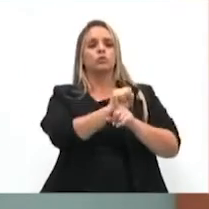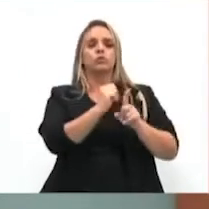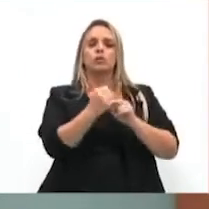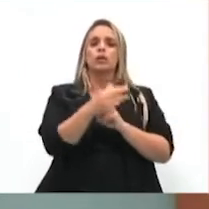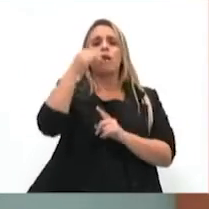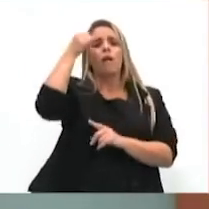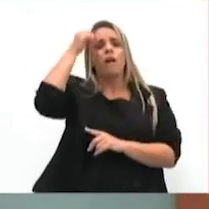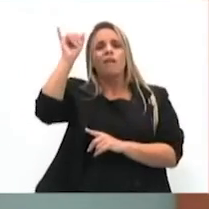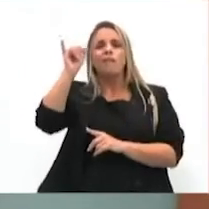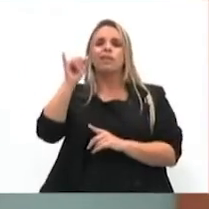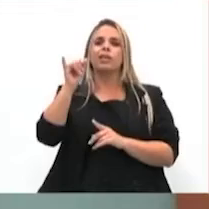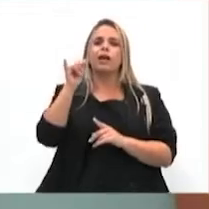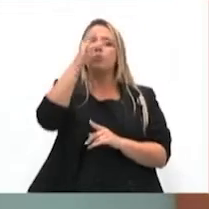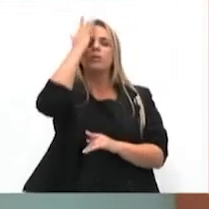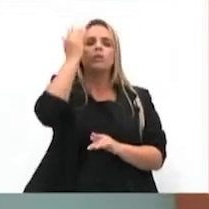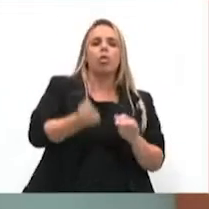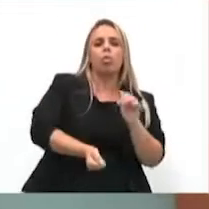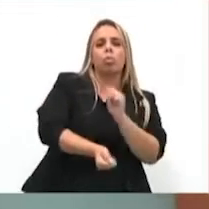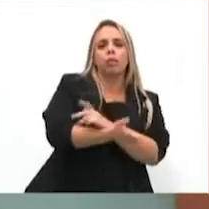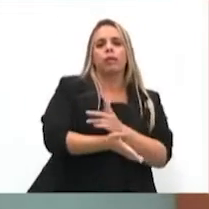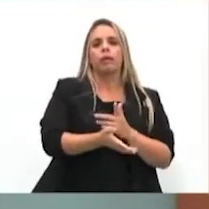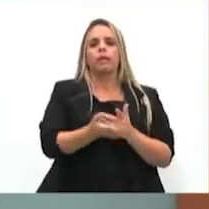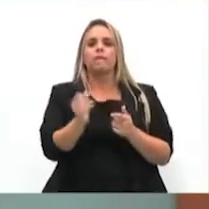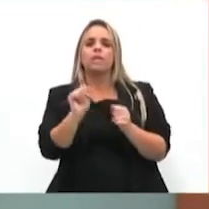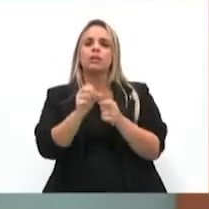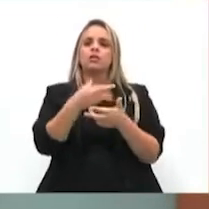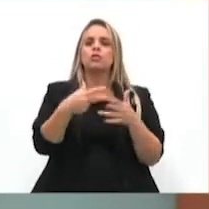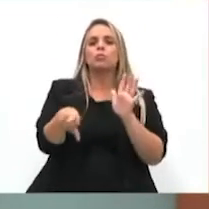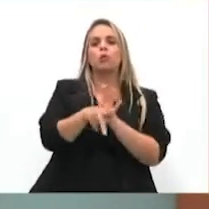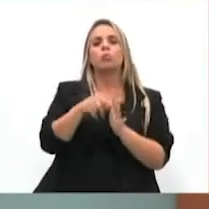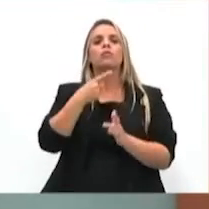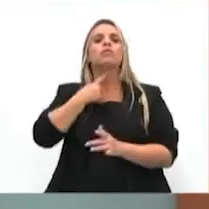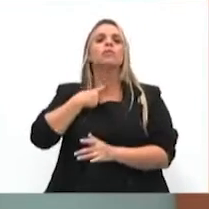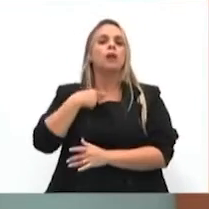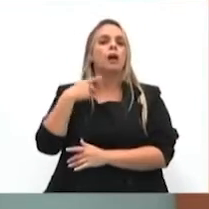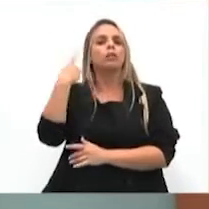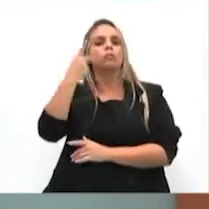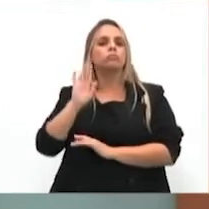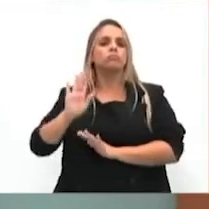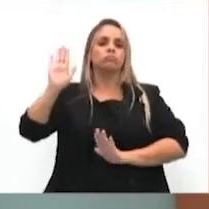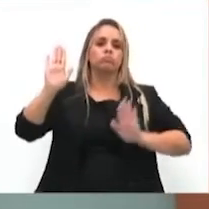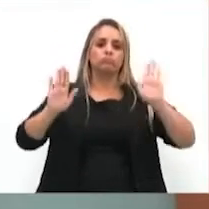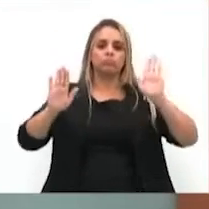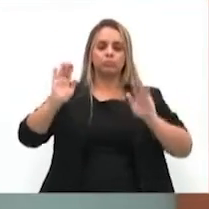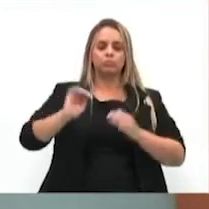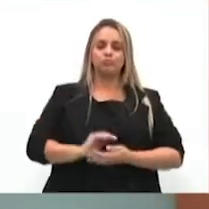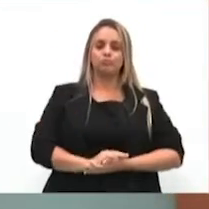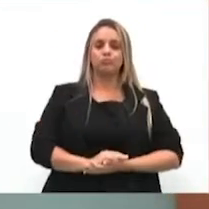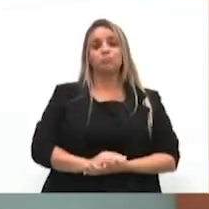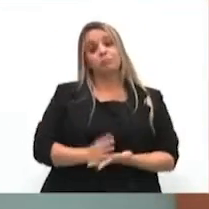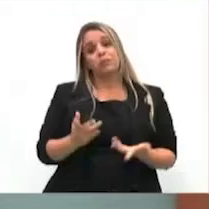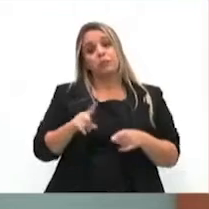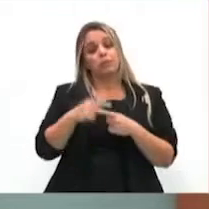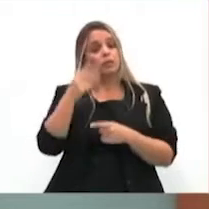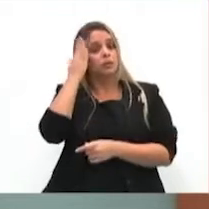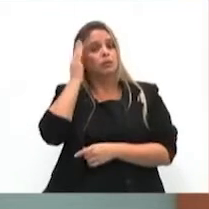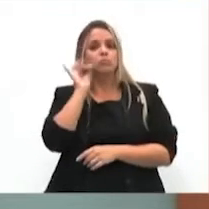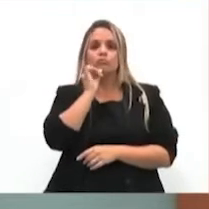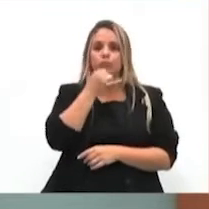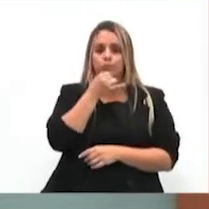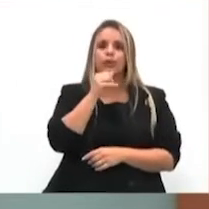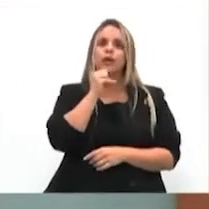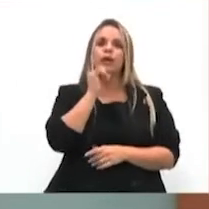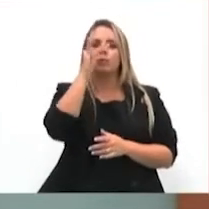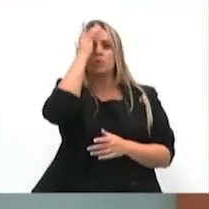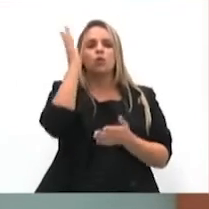dos interesses políticos, o loteamento político e partidário dos cargos comissionados, que infelizmente ainda é